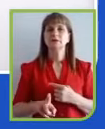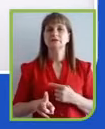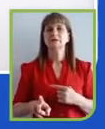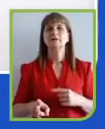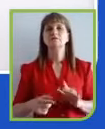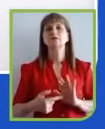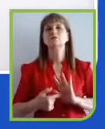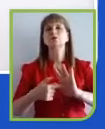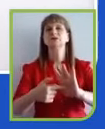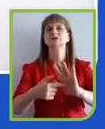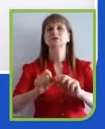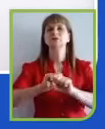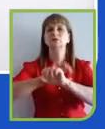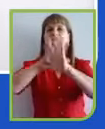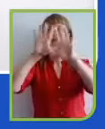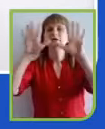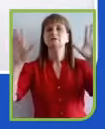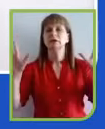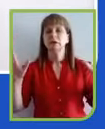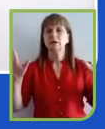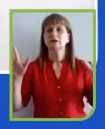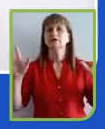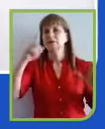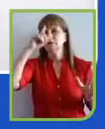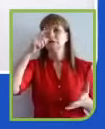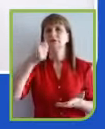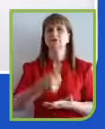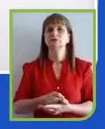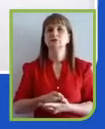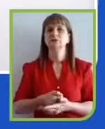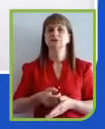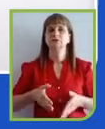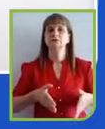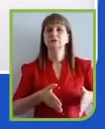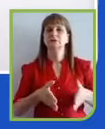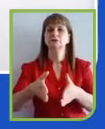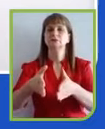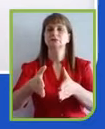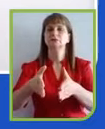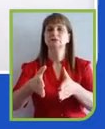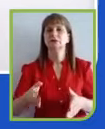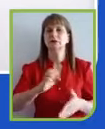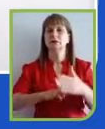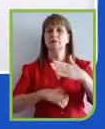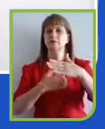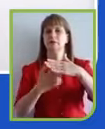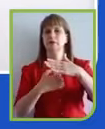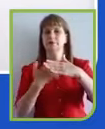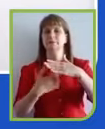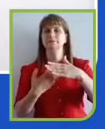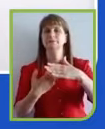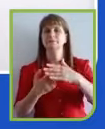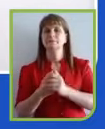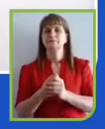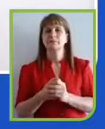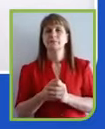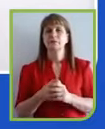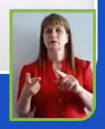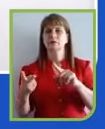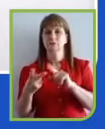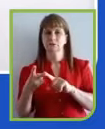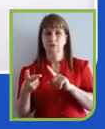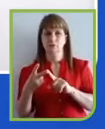as decisões que norteiam a empresa, norteiam a instituição que a gente está falando. Um outro aspecto superlegal,